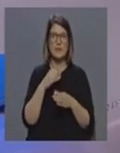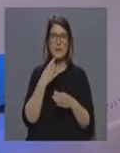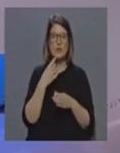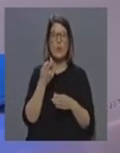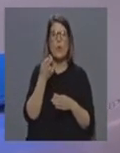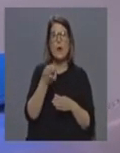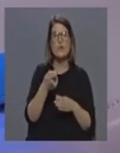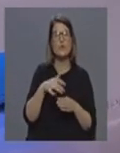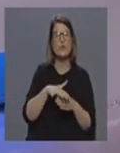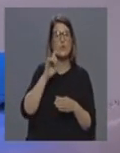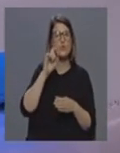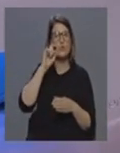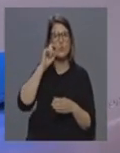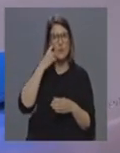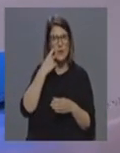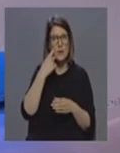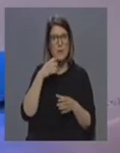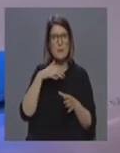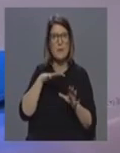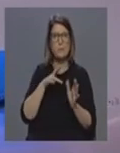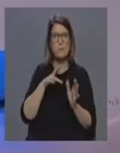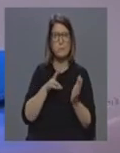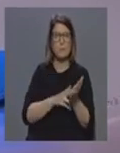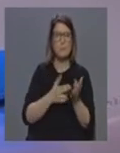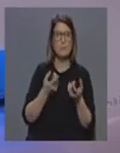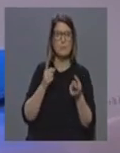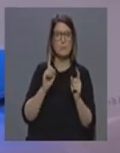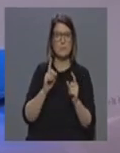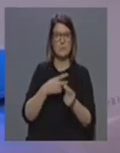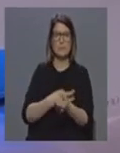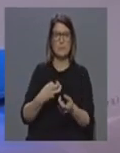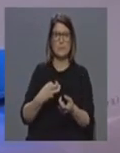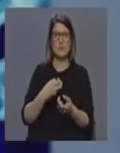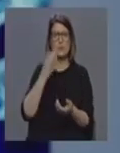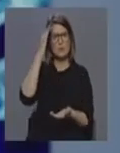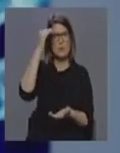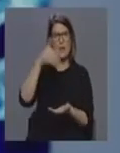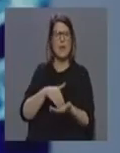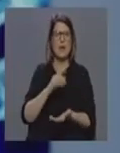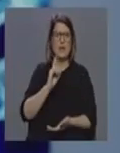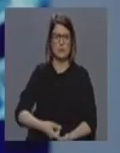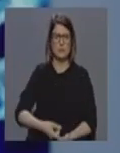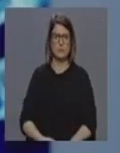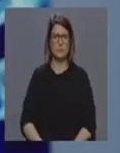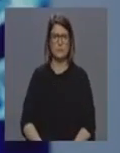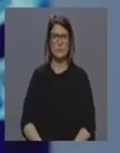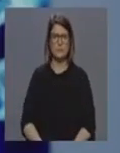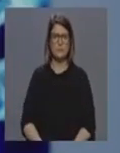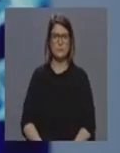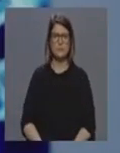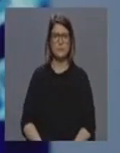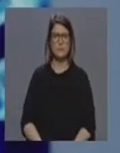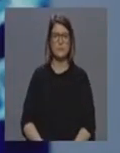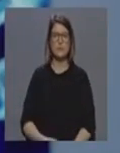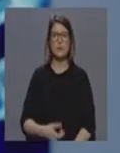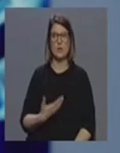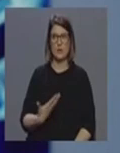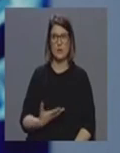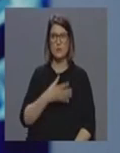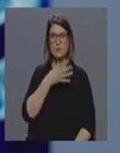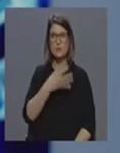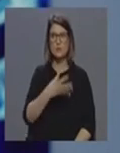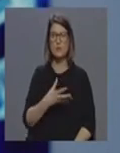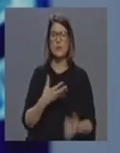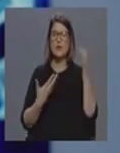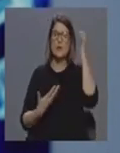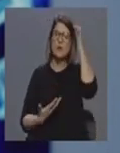suspeito, mas acabou por não ser as análises. Que resultado é que teve essas análises? Nós, nos últimos dias, como eu estava agora a referir, estamos